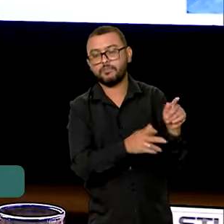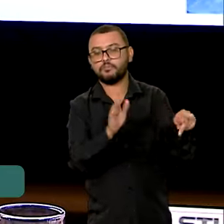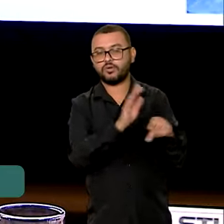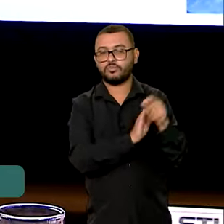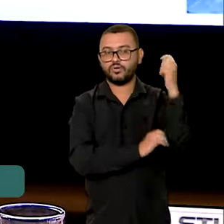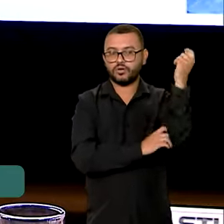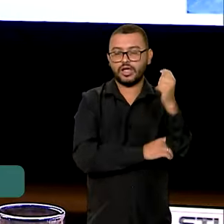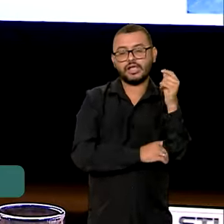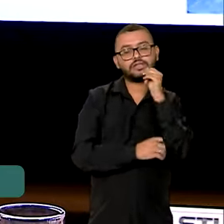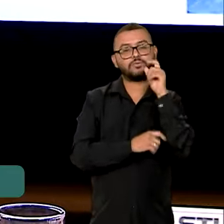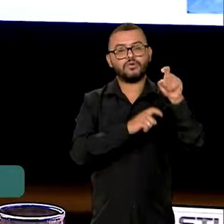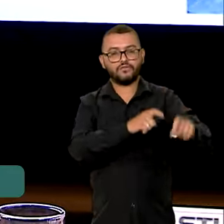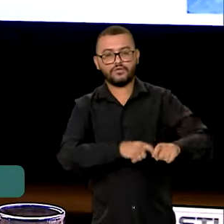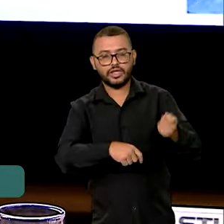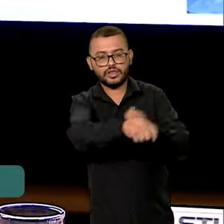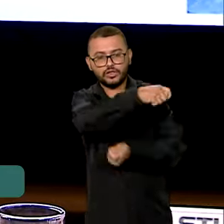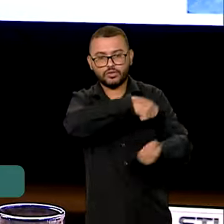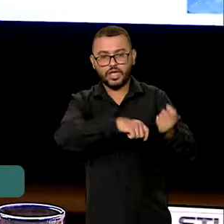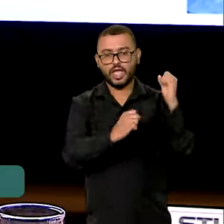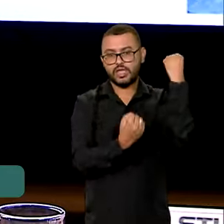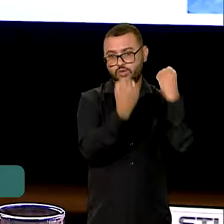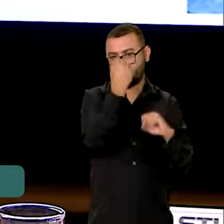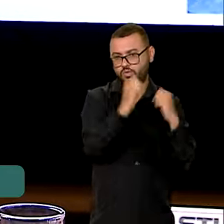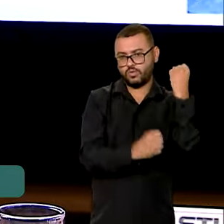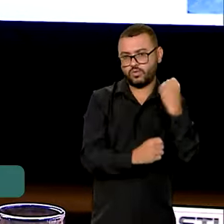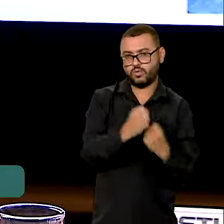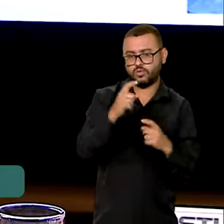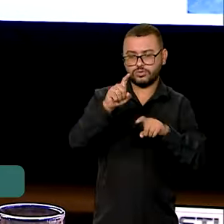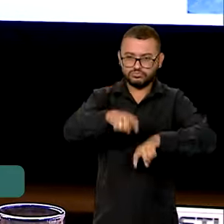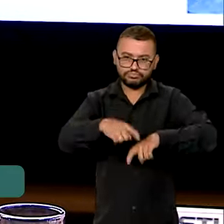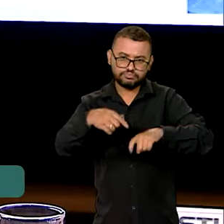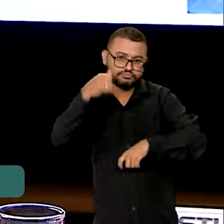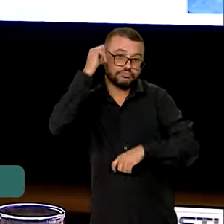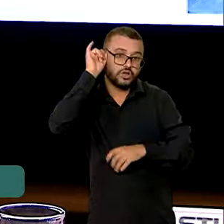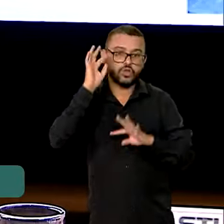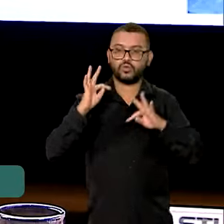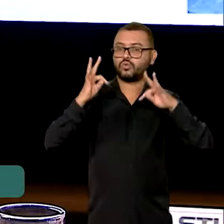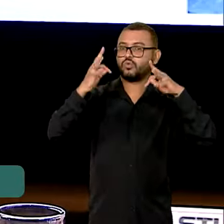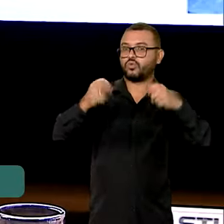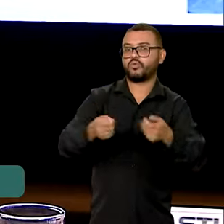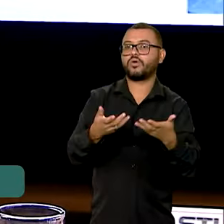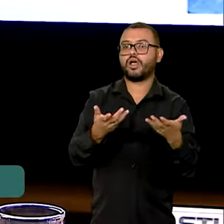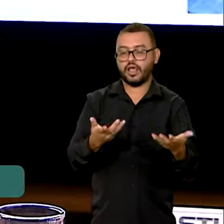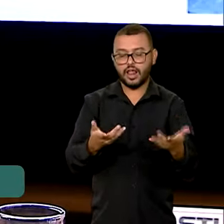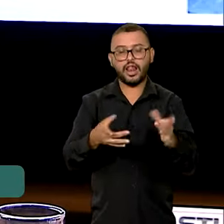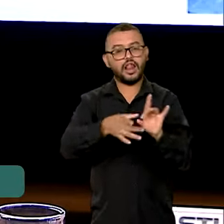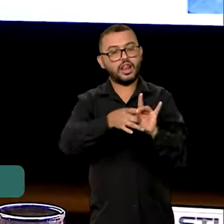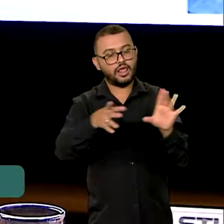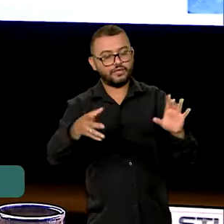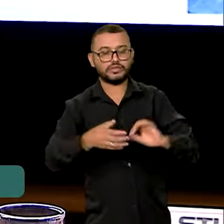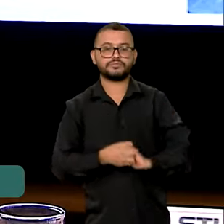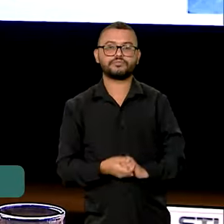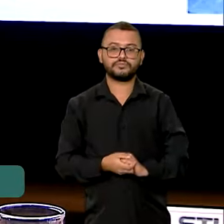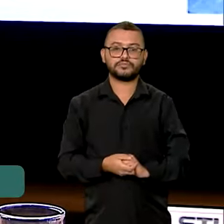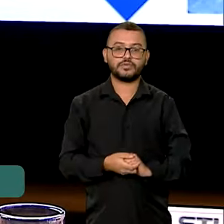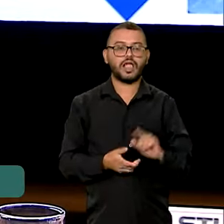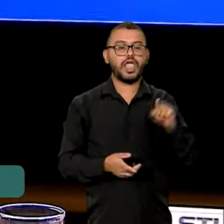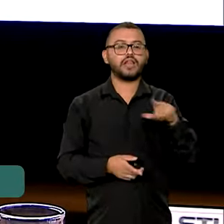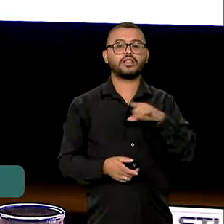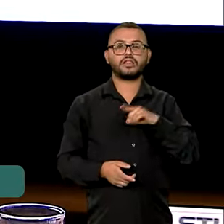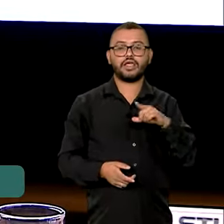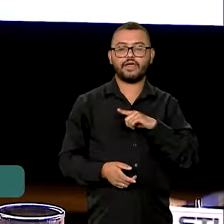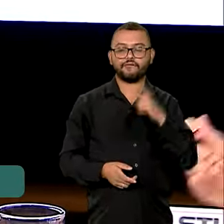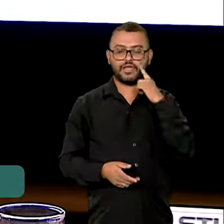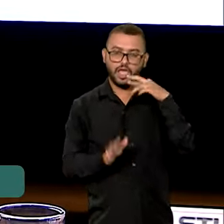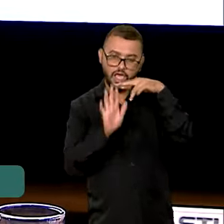produtivas, o comércio, a indústria, a agropecuária, pequenos, médios, produtores, com fundo de aval. Onde ele vai ter, lógico, todos